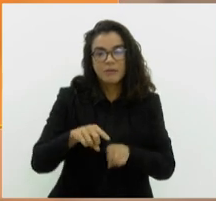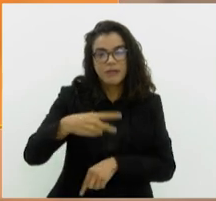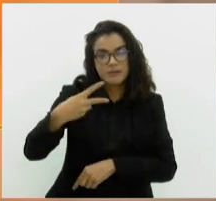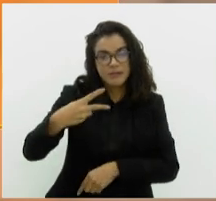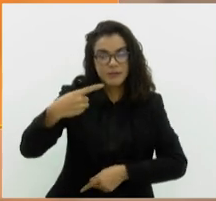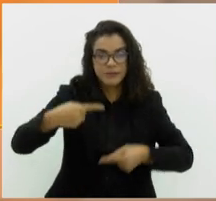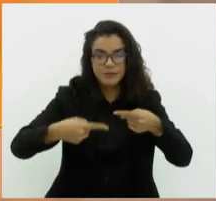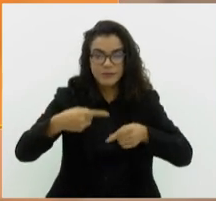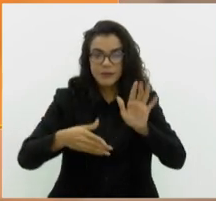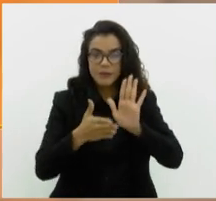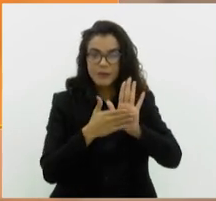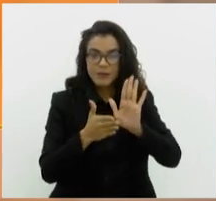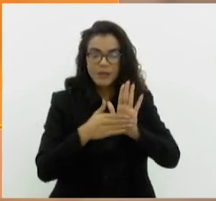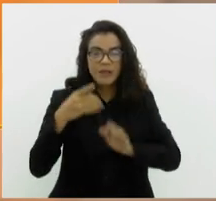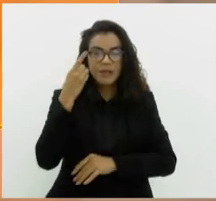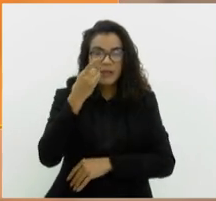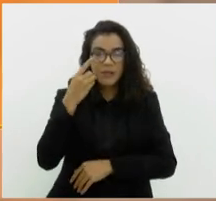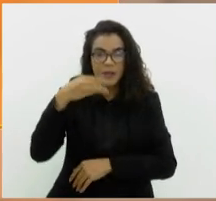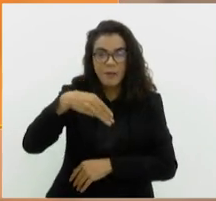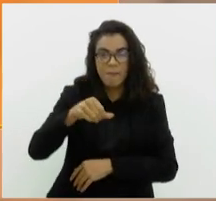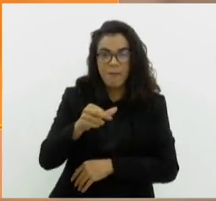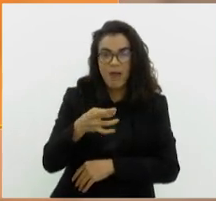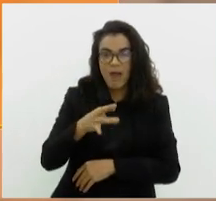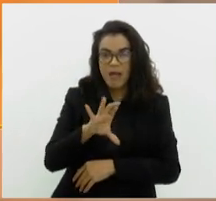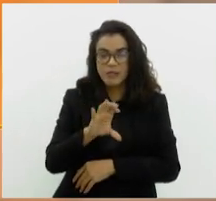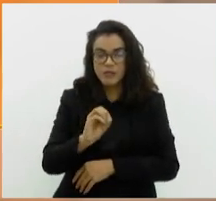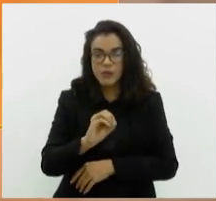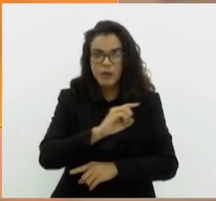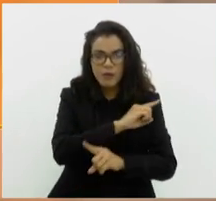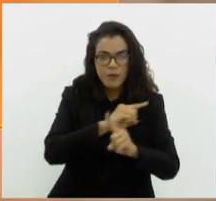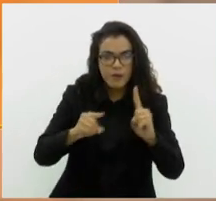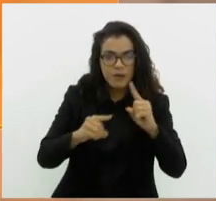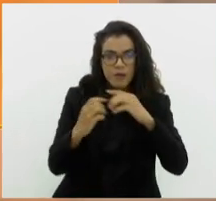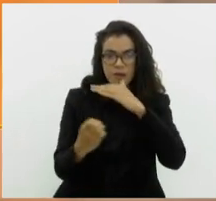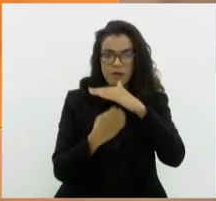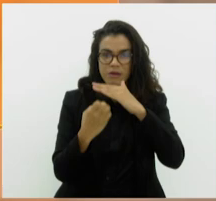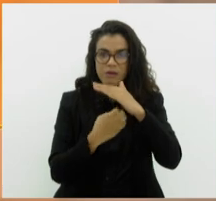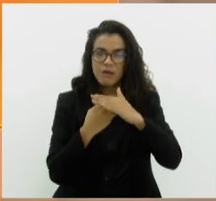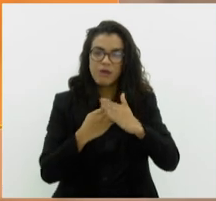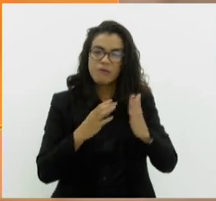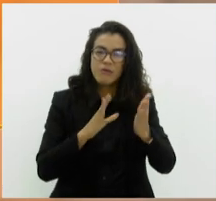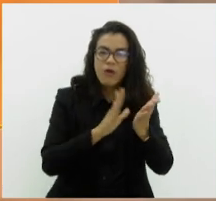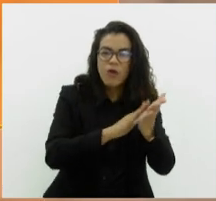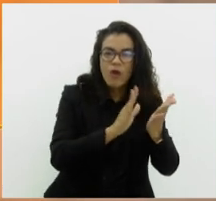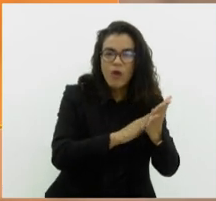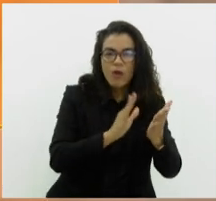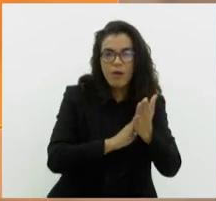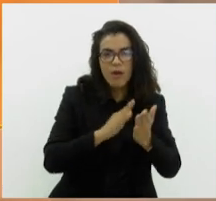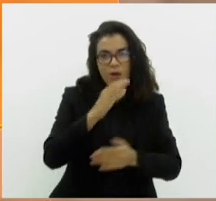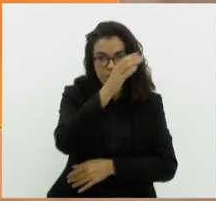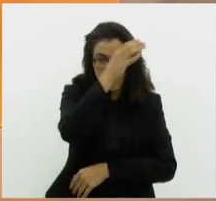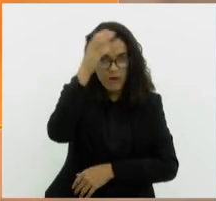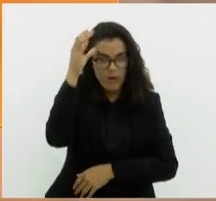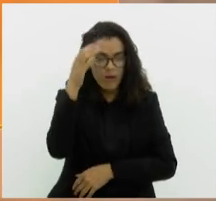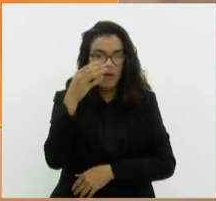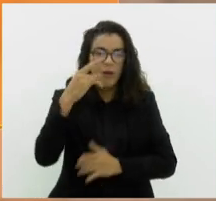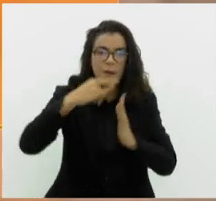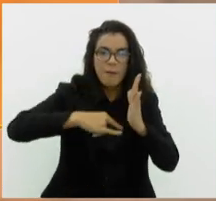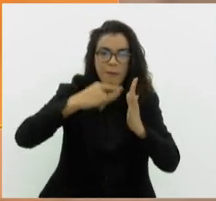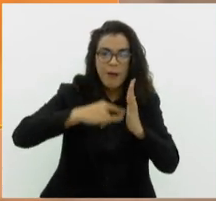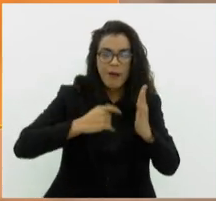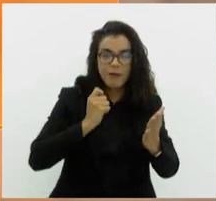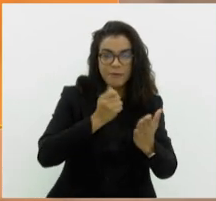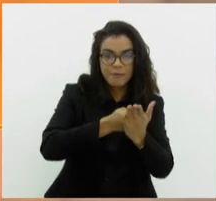discussão, proposta do deputado Márcio Canella, que proíbe as empresas de cobrarem do consumidor pelo envio de boletos para